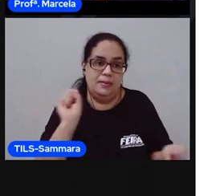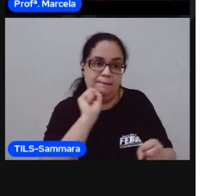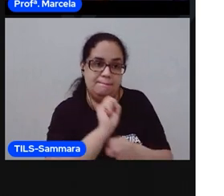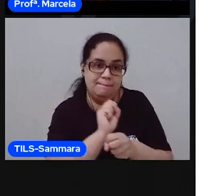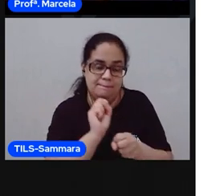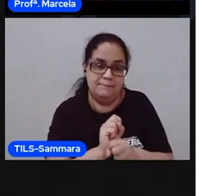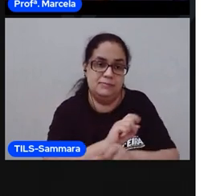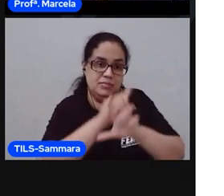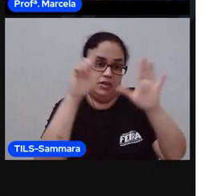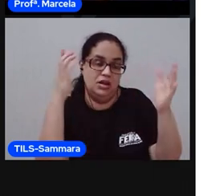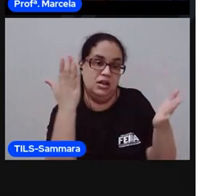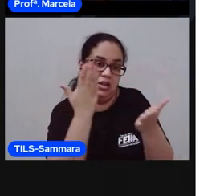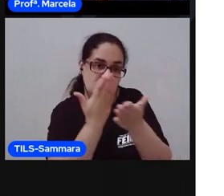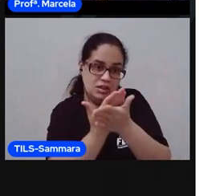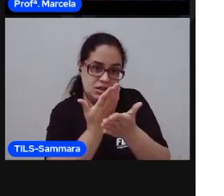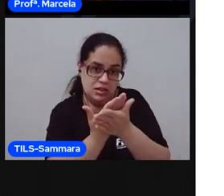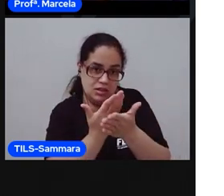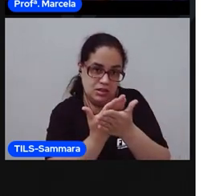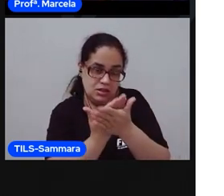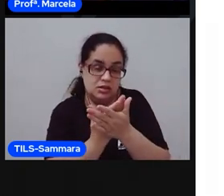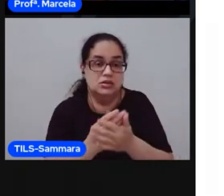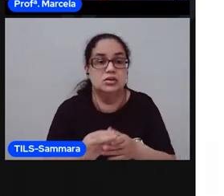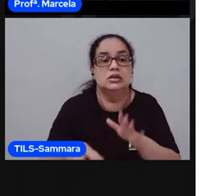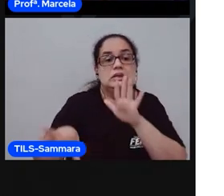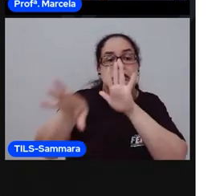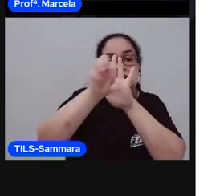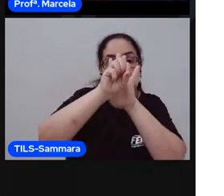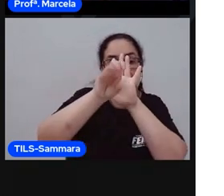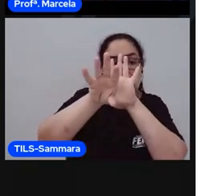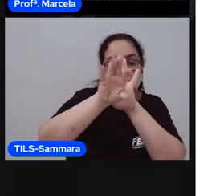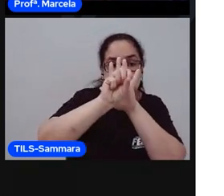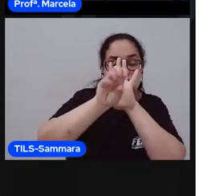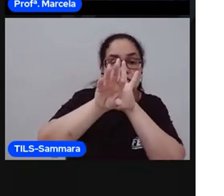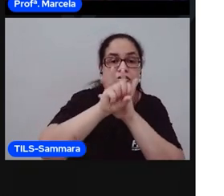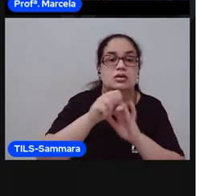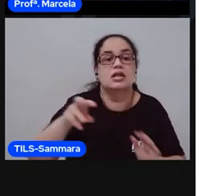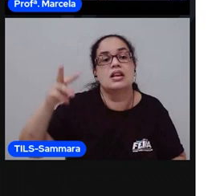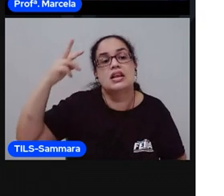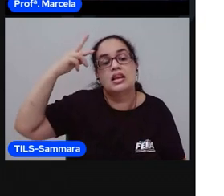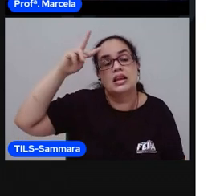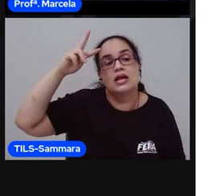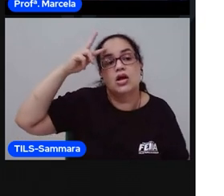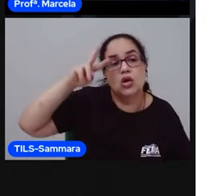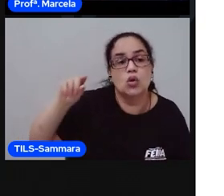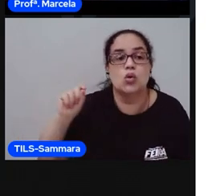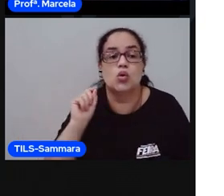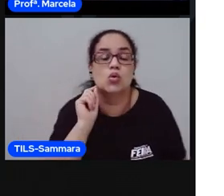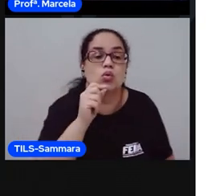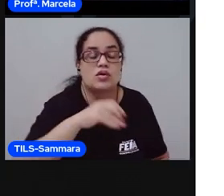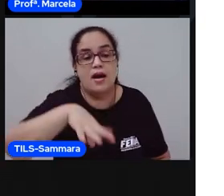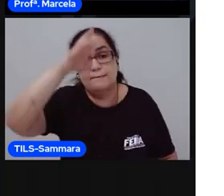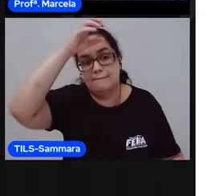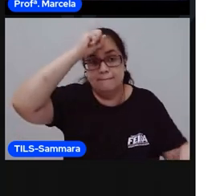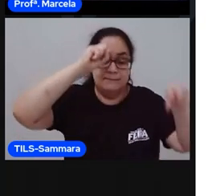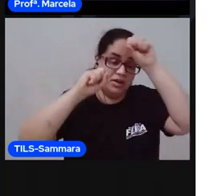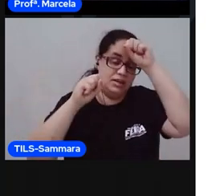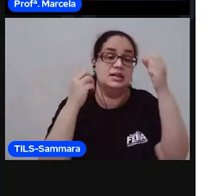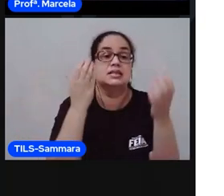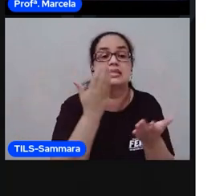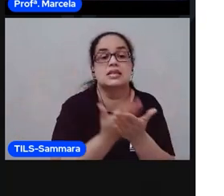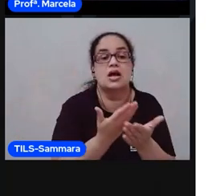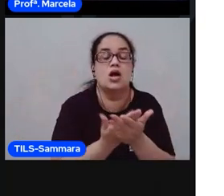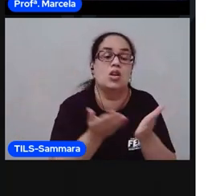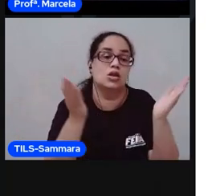apresentação da aula, desse slide, e vamos relembrar o que foi que a gente aprendeu na aula de hoje.